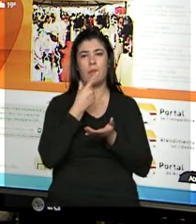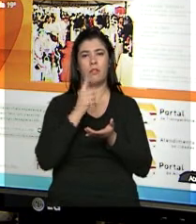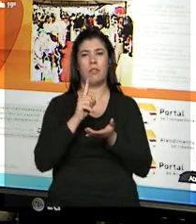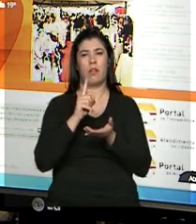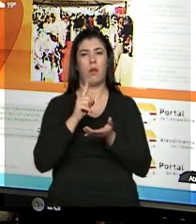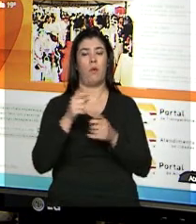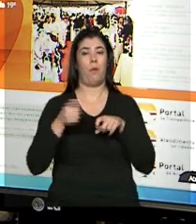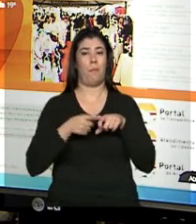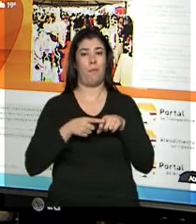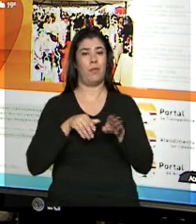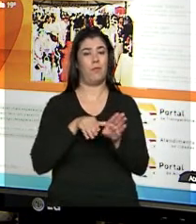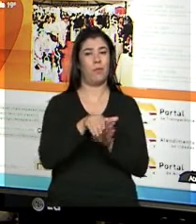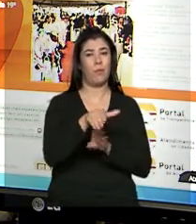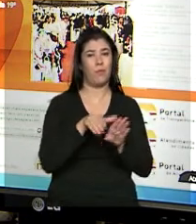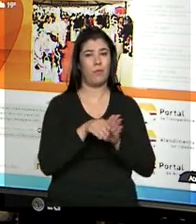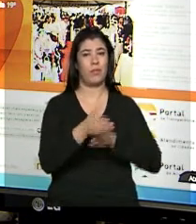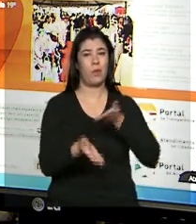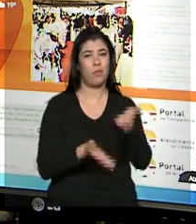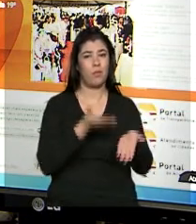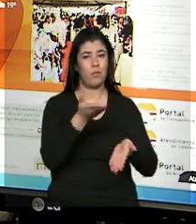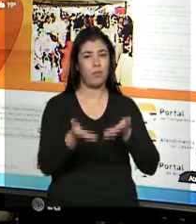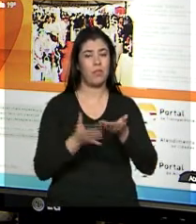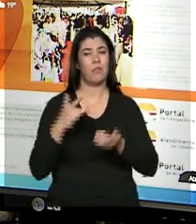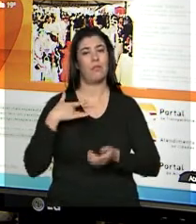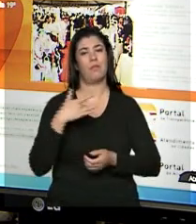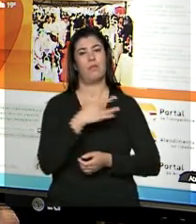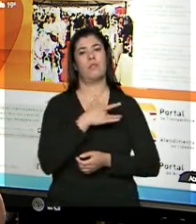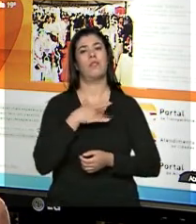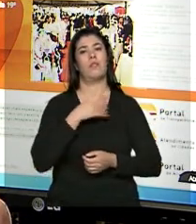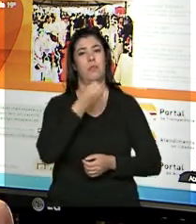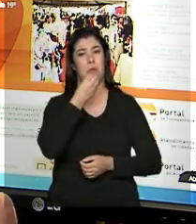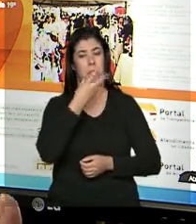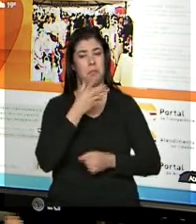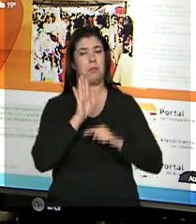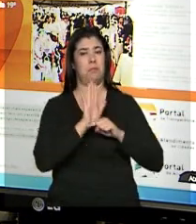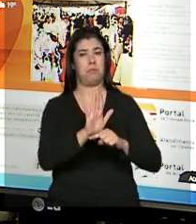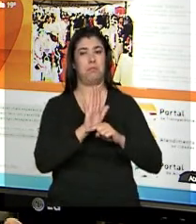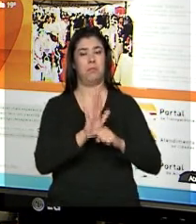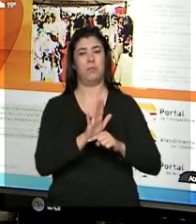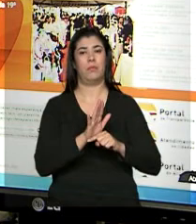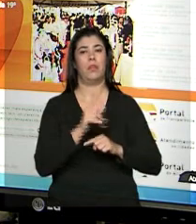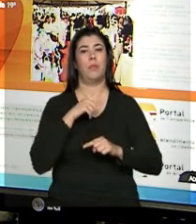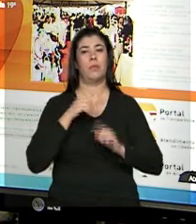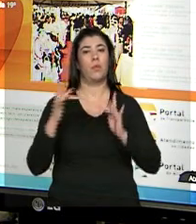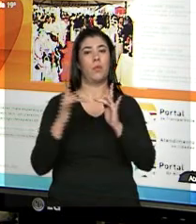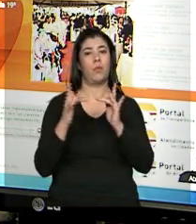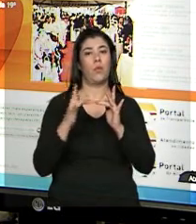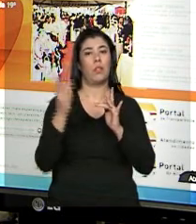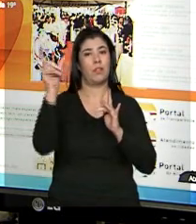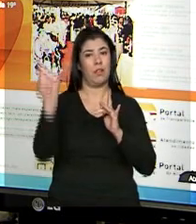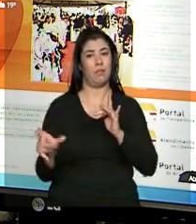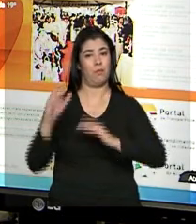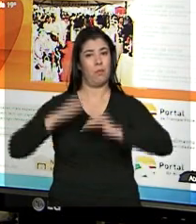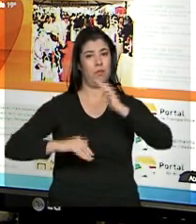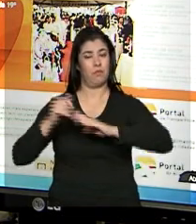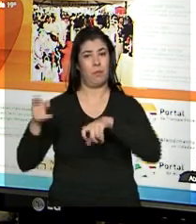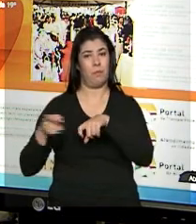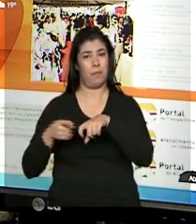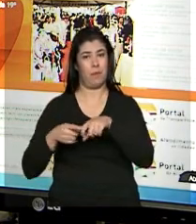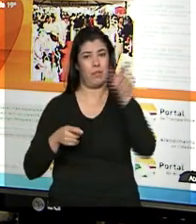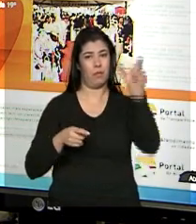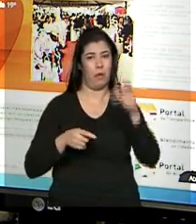não é só o atendimento, é cuidar das pessoas. Isso eles fazem muito bem. Porque a relação com esses profissionais é diferente, porque